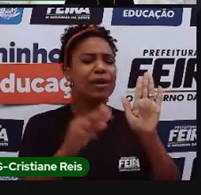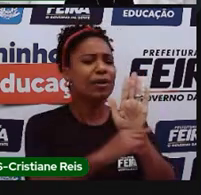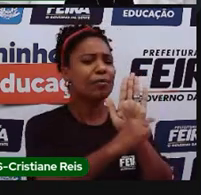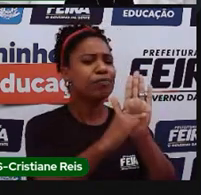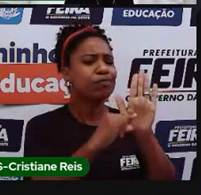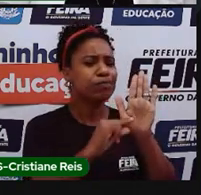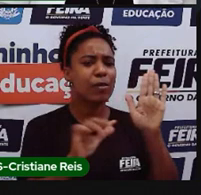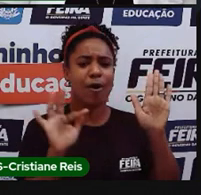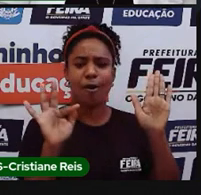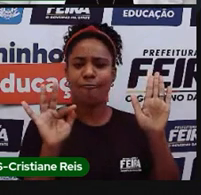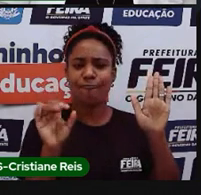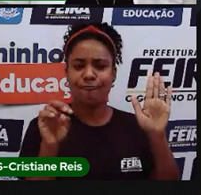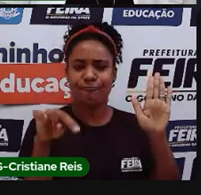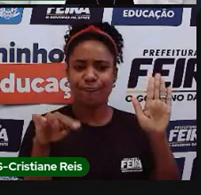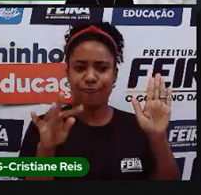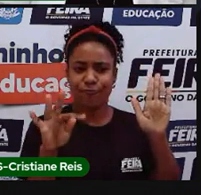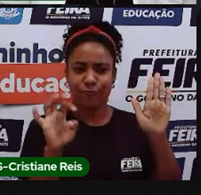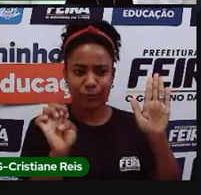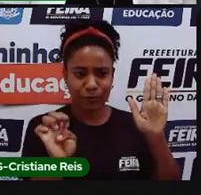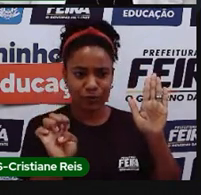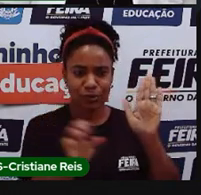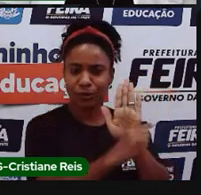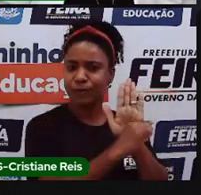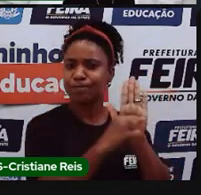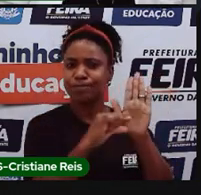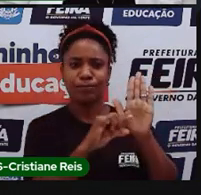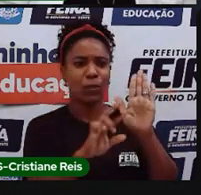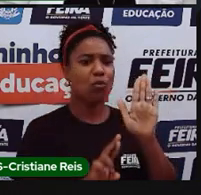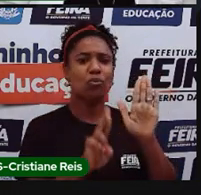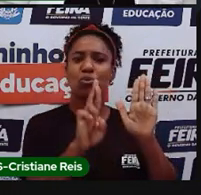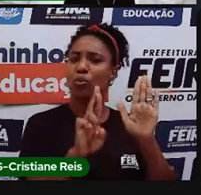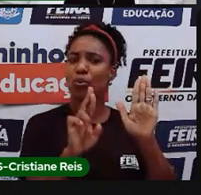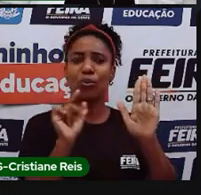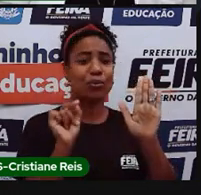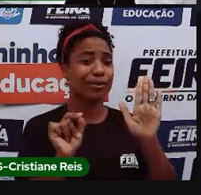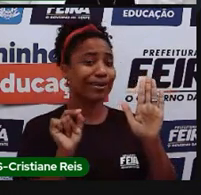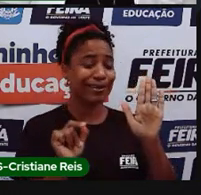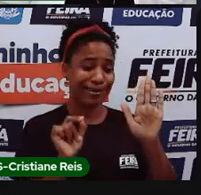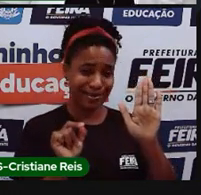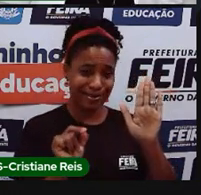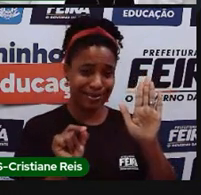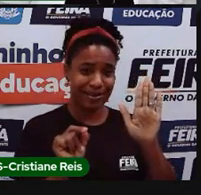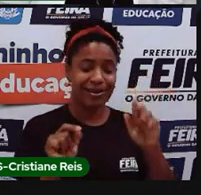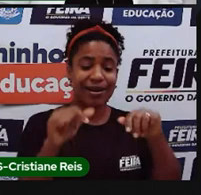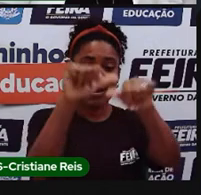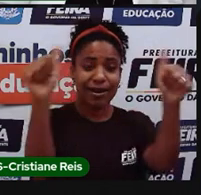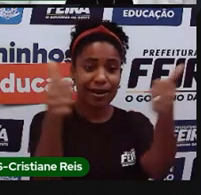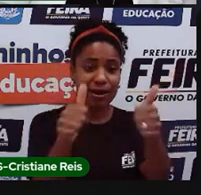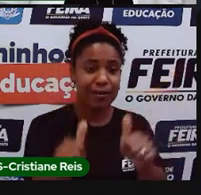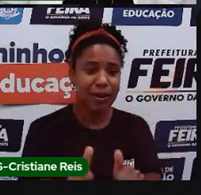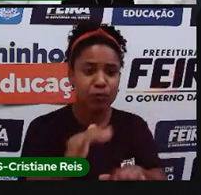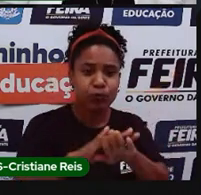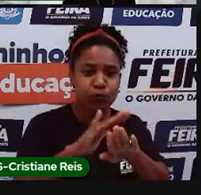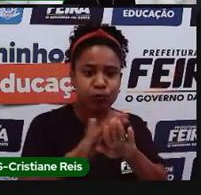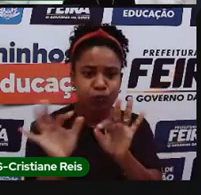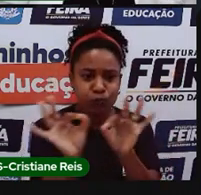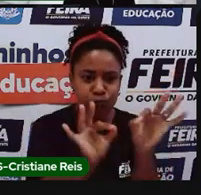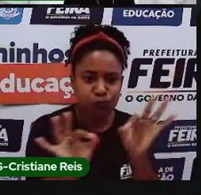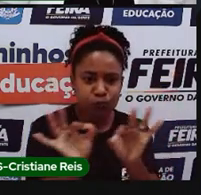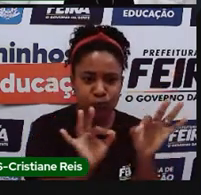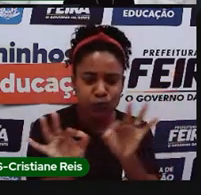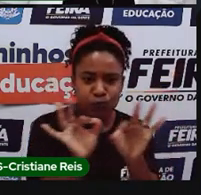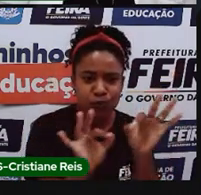de onde foi que eu tirei isso, quem foi que fez aquele mapa, quem é que catalogou ali aquelas informações e